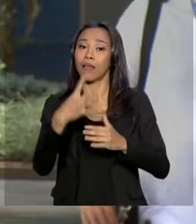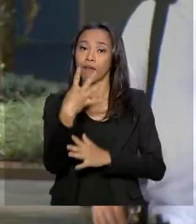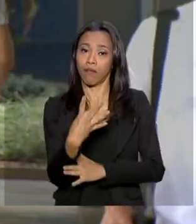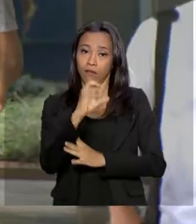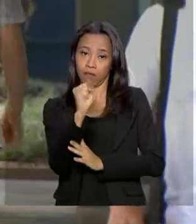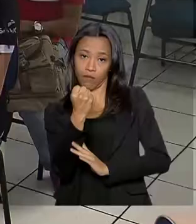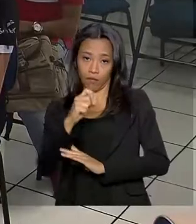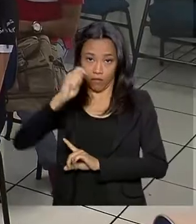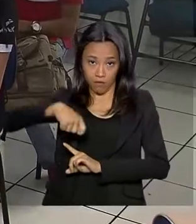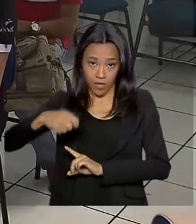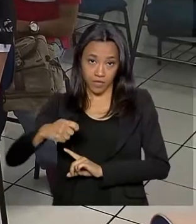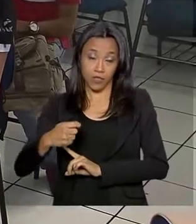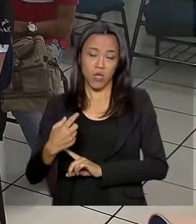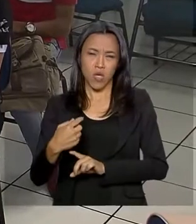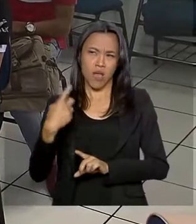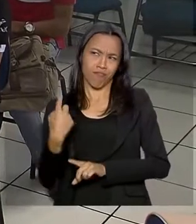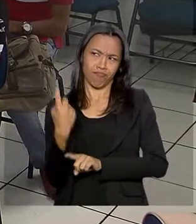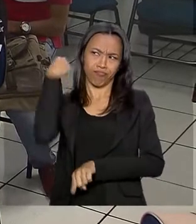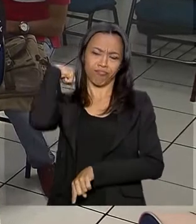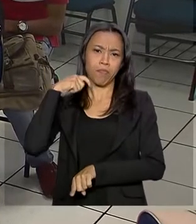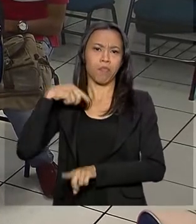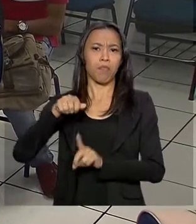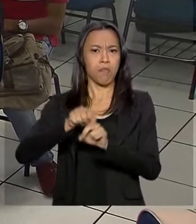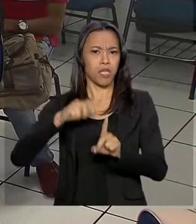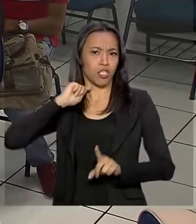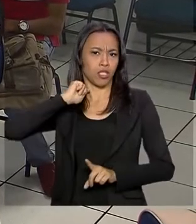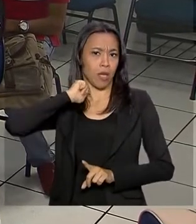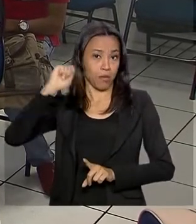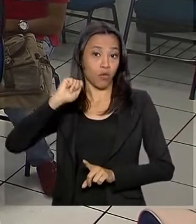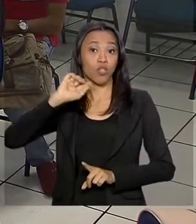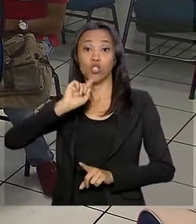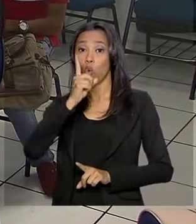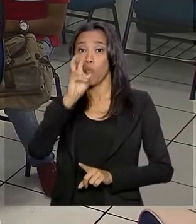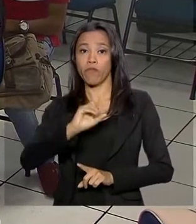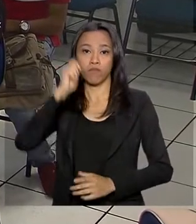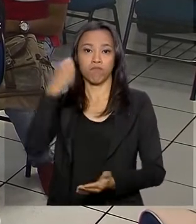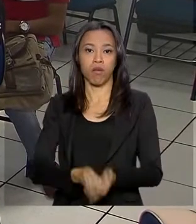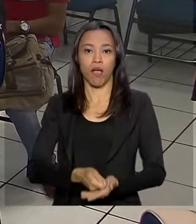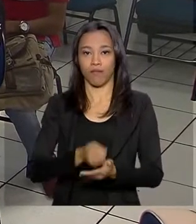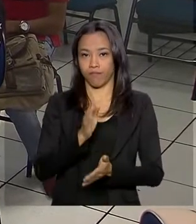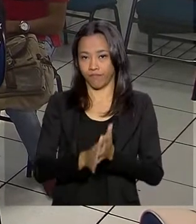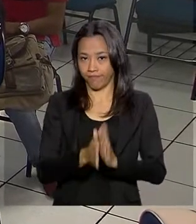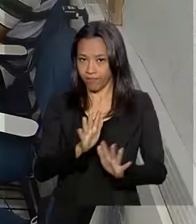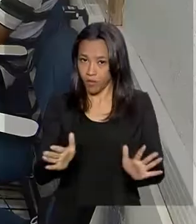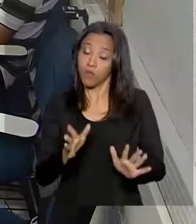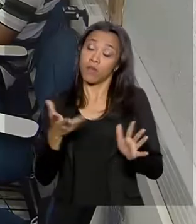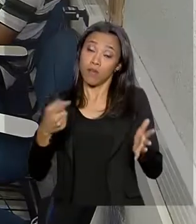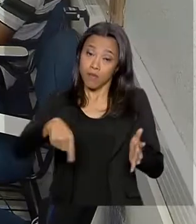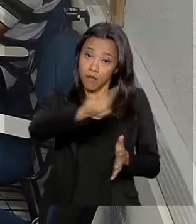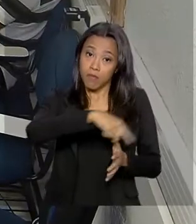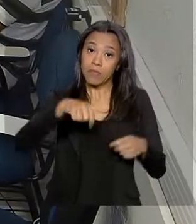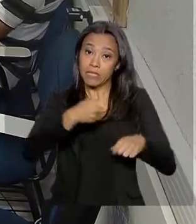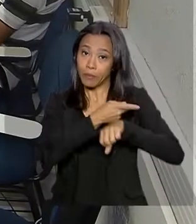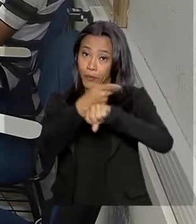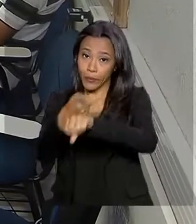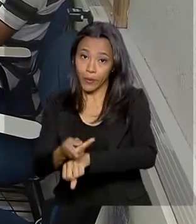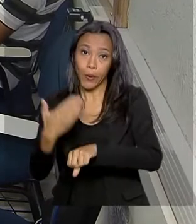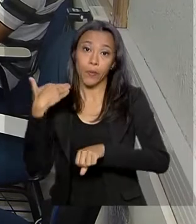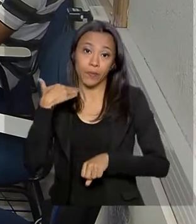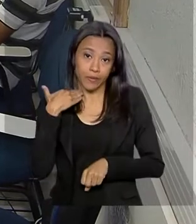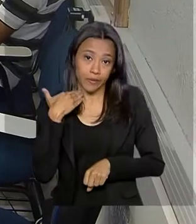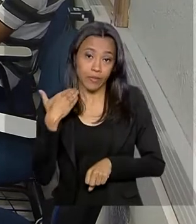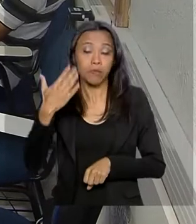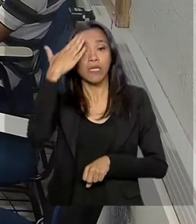o último pagamento tinha que ser feito de uma vez só. Os devedores devem procurar a instituição bancária. O valor da parcela